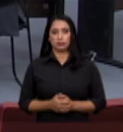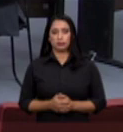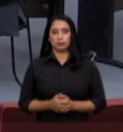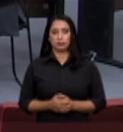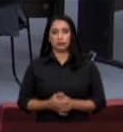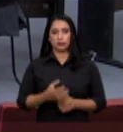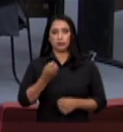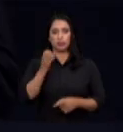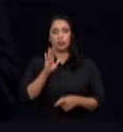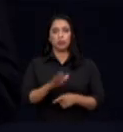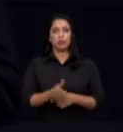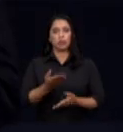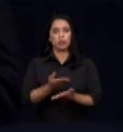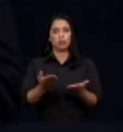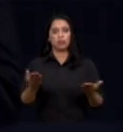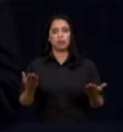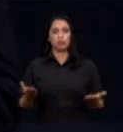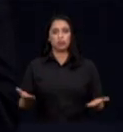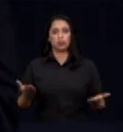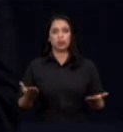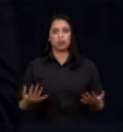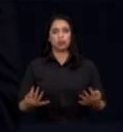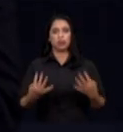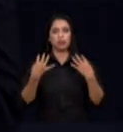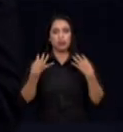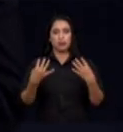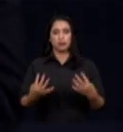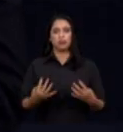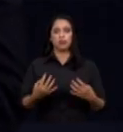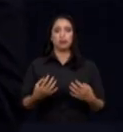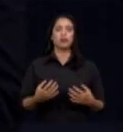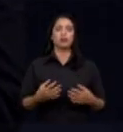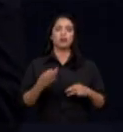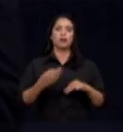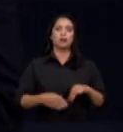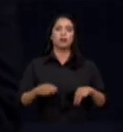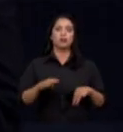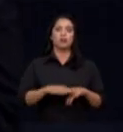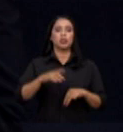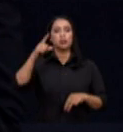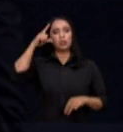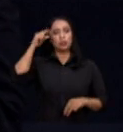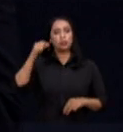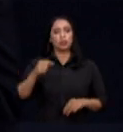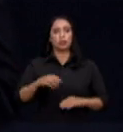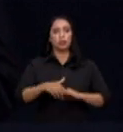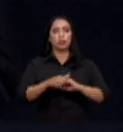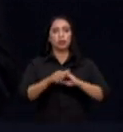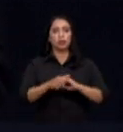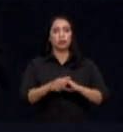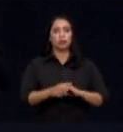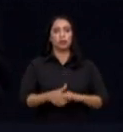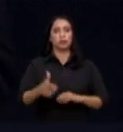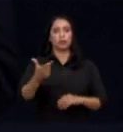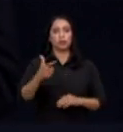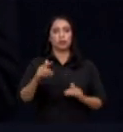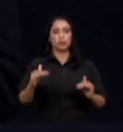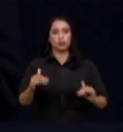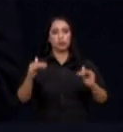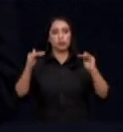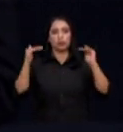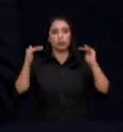Boa tarde, excelência, a todos que nos acompanham. Excelentíssimo senhor ministro Luiz Roberto Barroso, na pessoa de quem eu cumprimento as demais autoridades presentes,